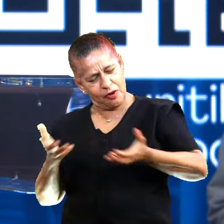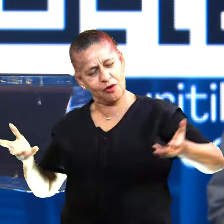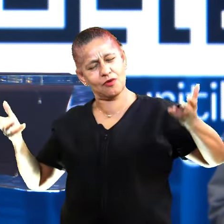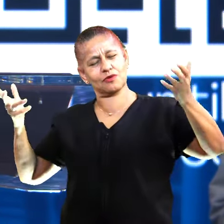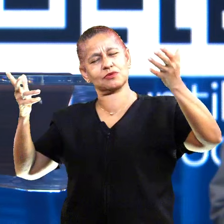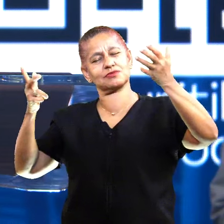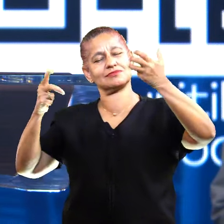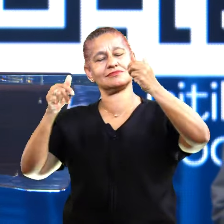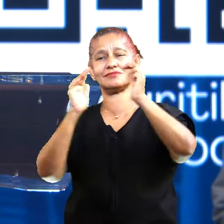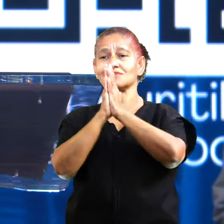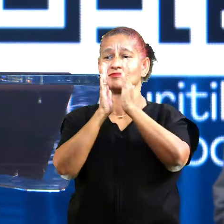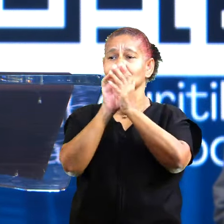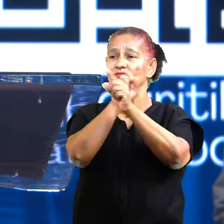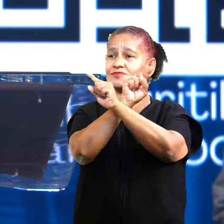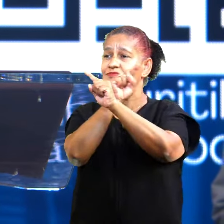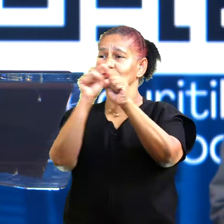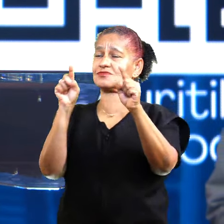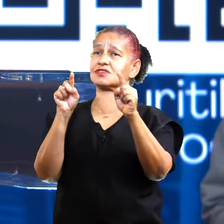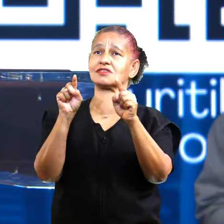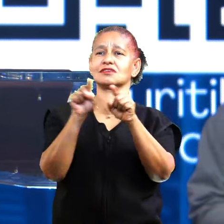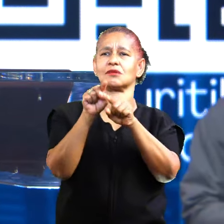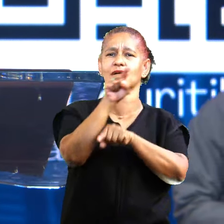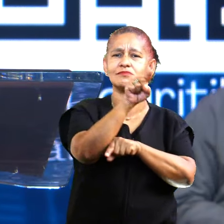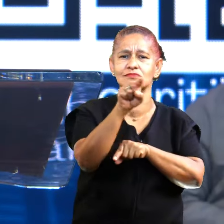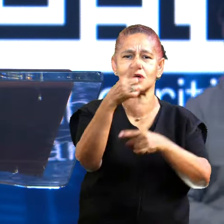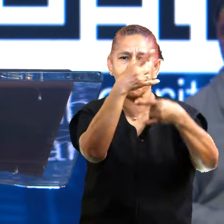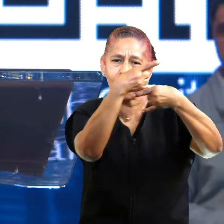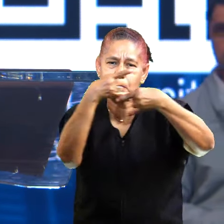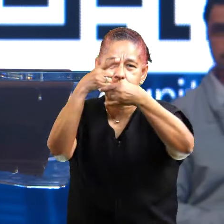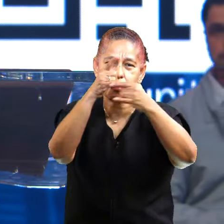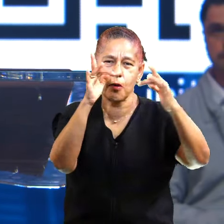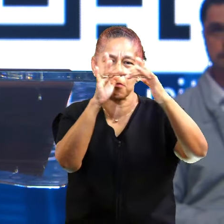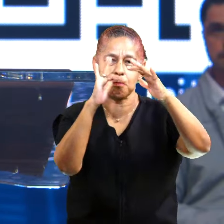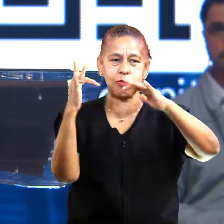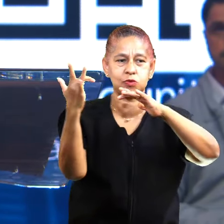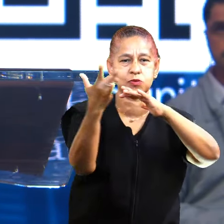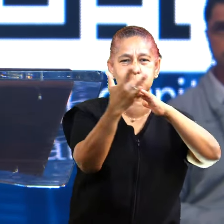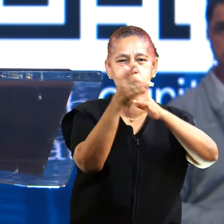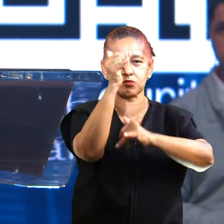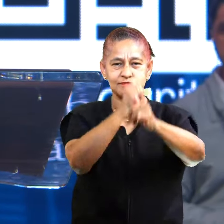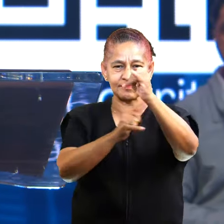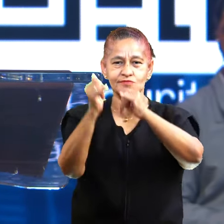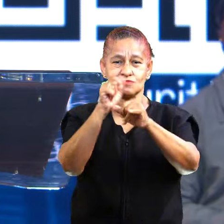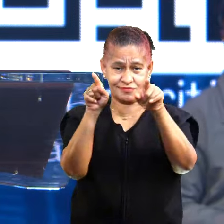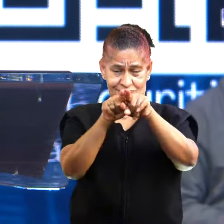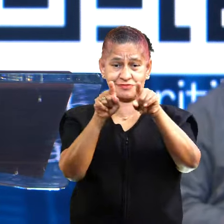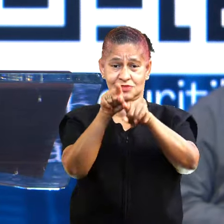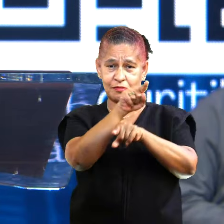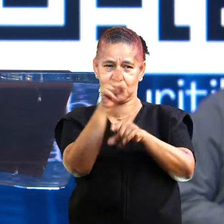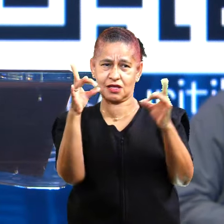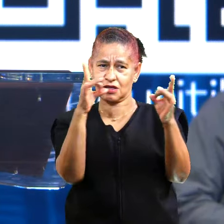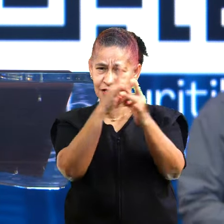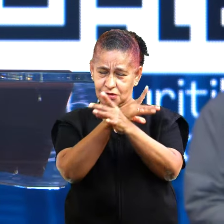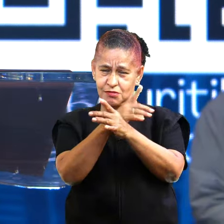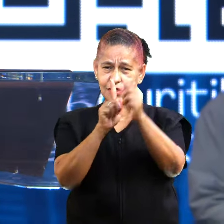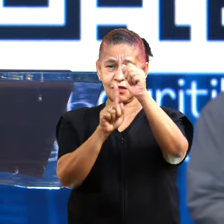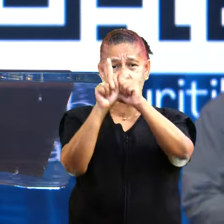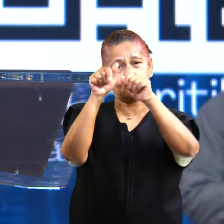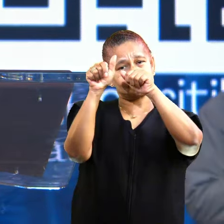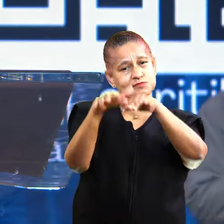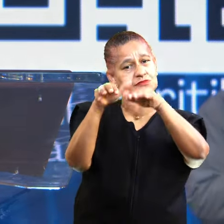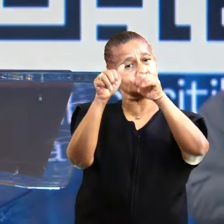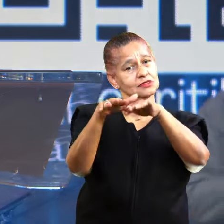Eu quero orar com você que está conectado conosco pela internet. Nós estamos terminando o mês de